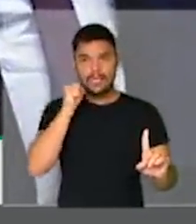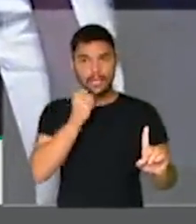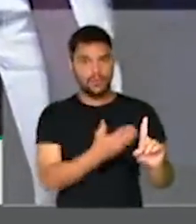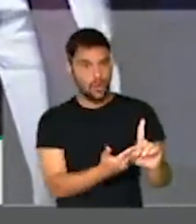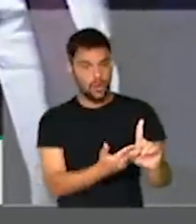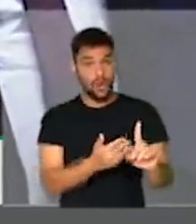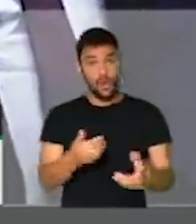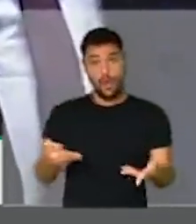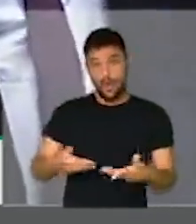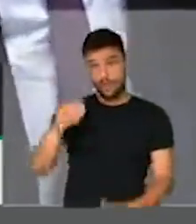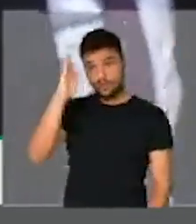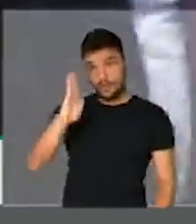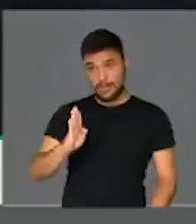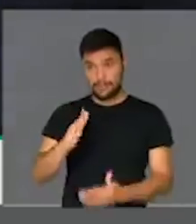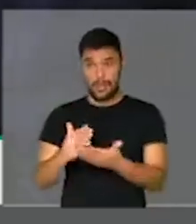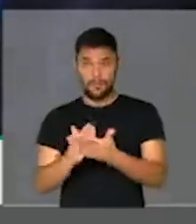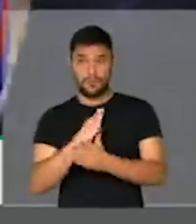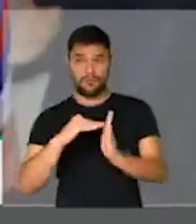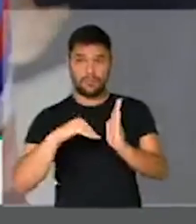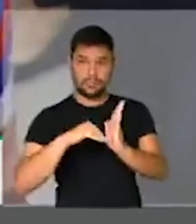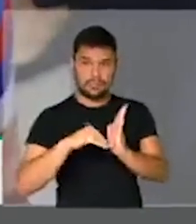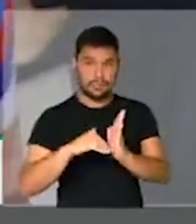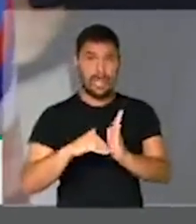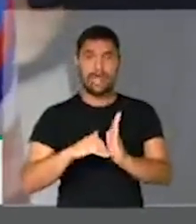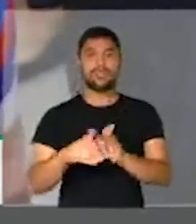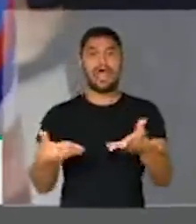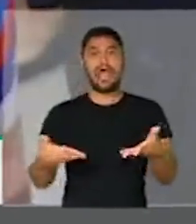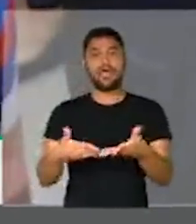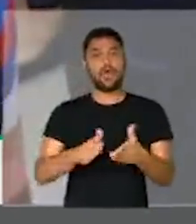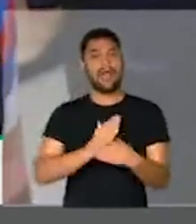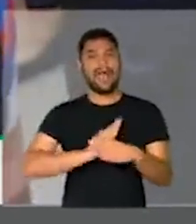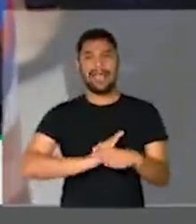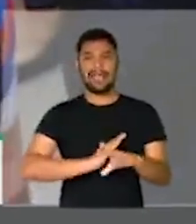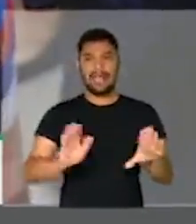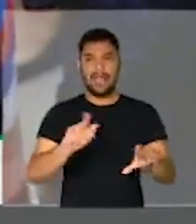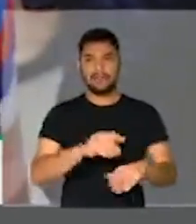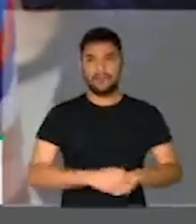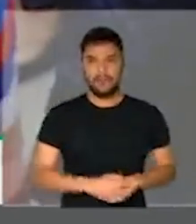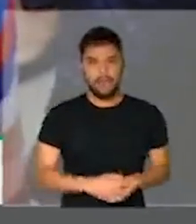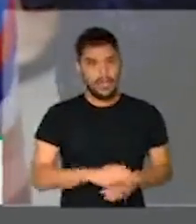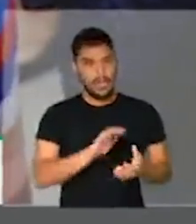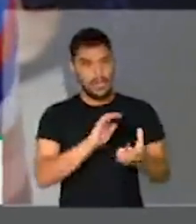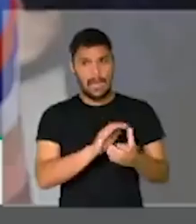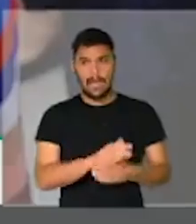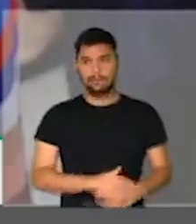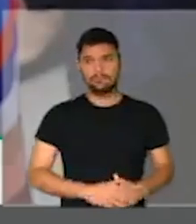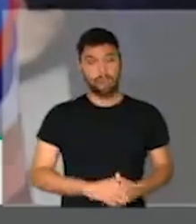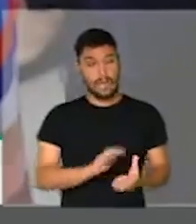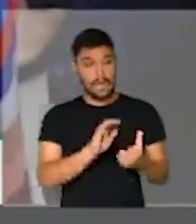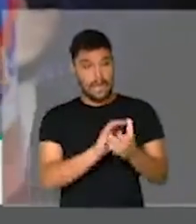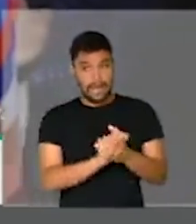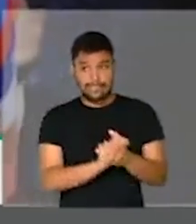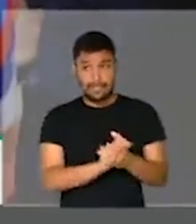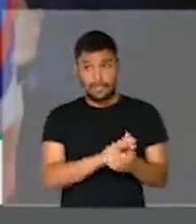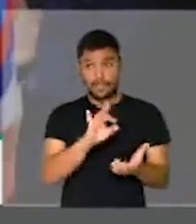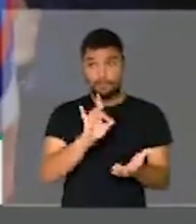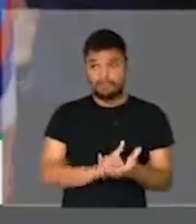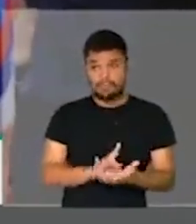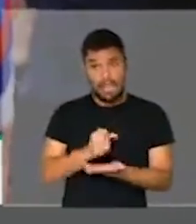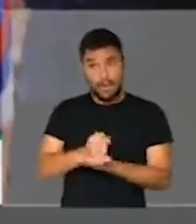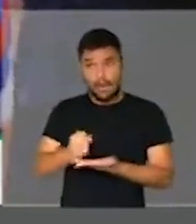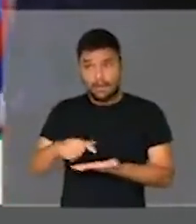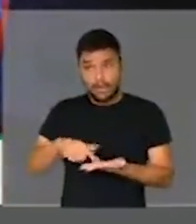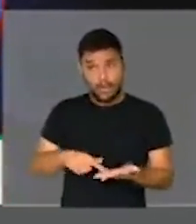hoje, com a aprovação do Senado Federal, dá fim a um instituto absurdo que é a possibilidade de um casamento oficial